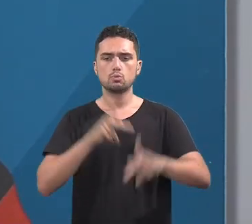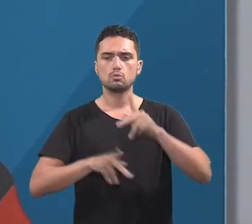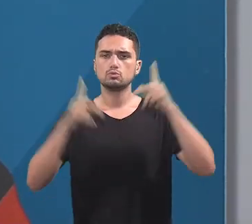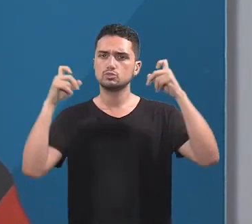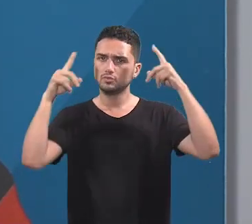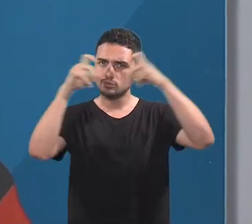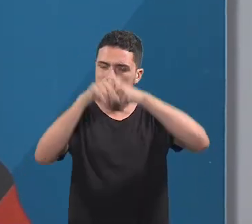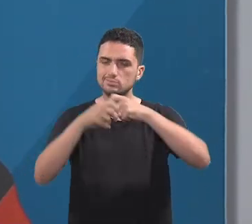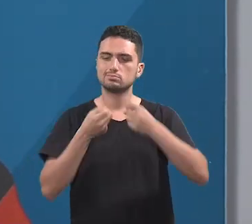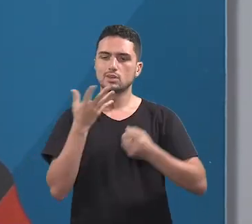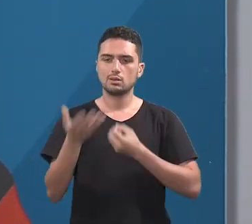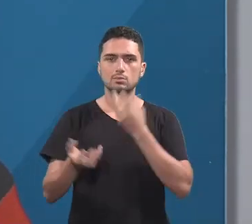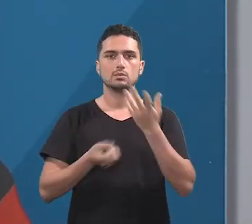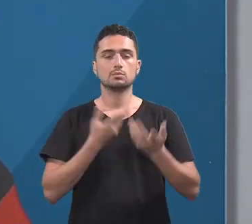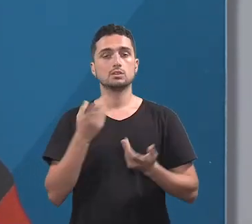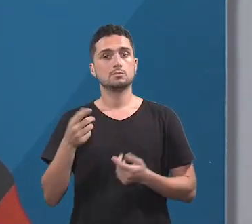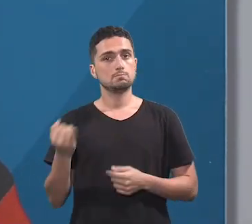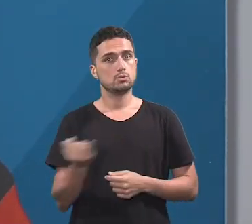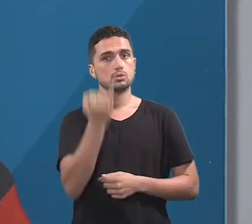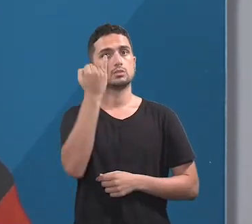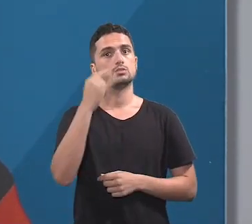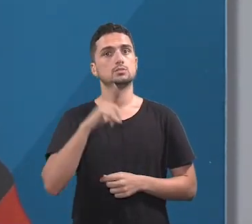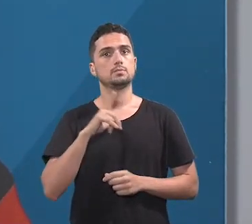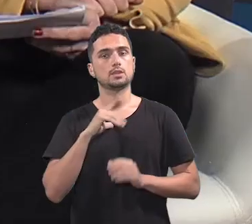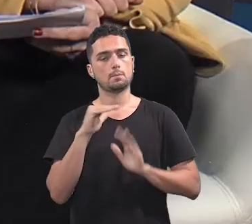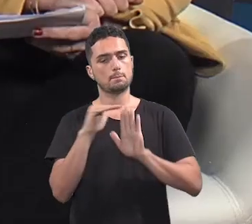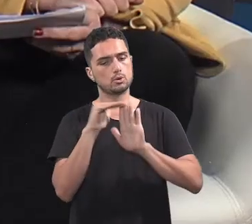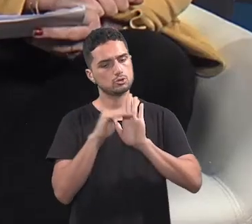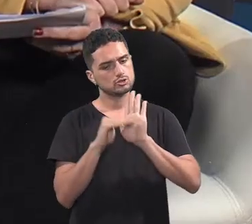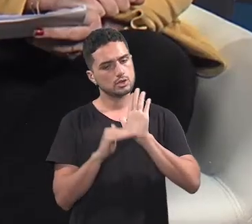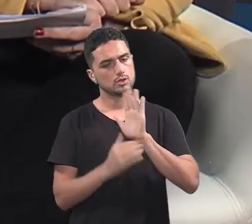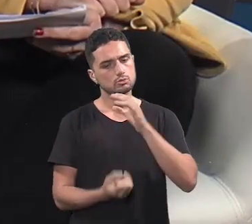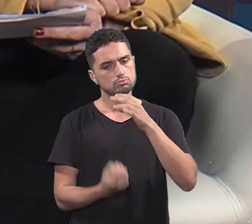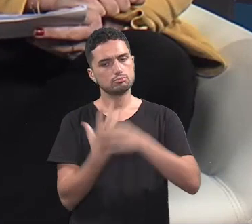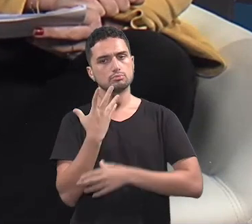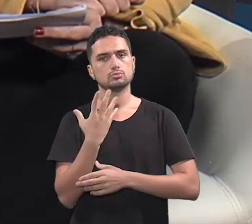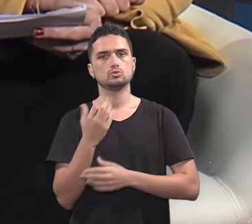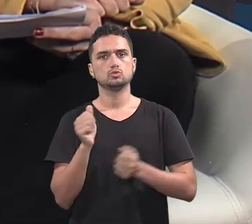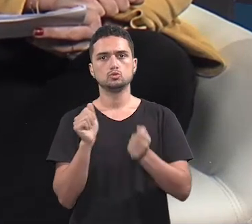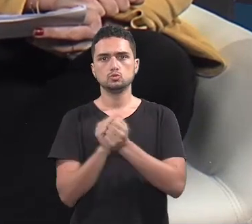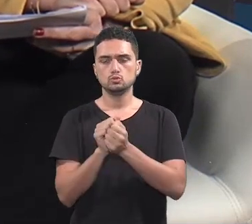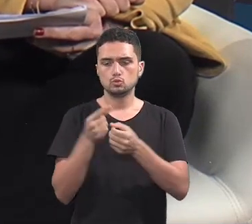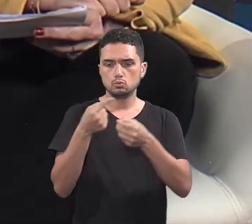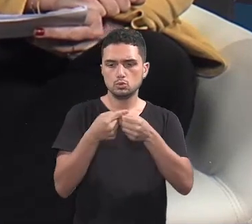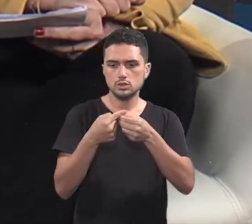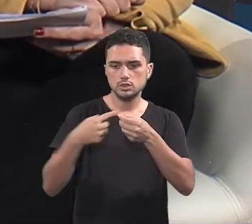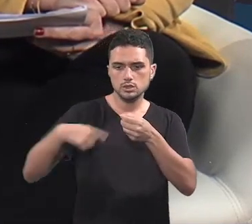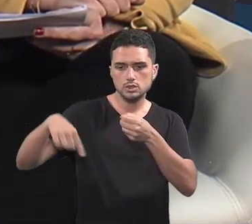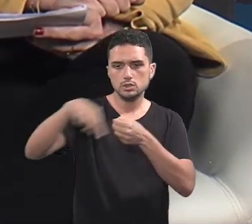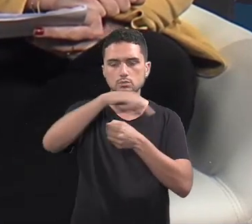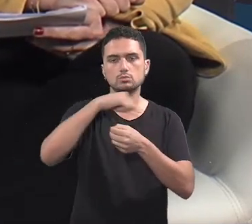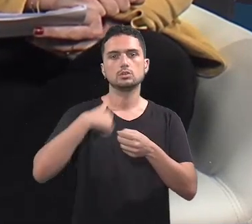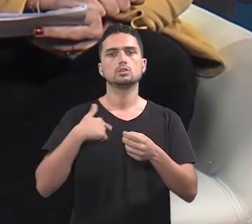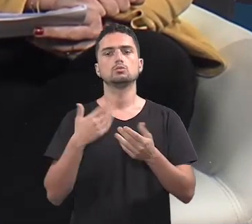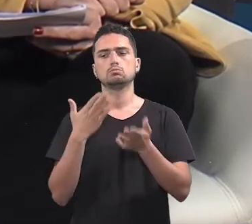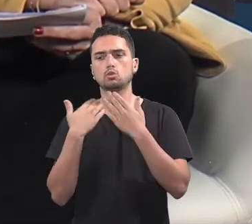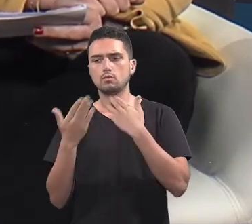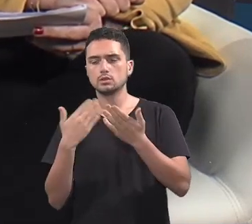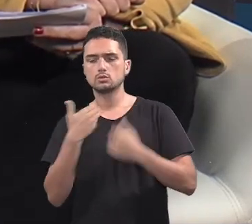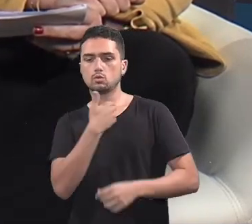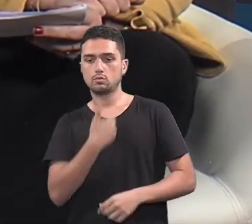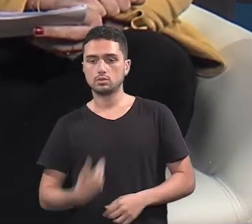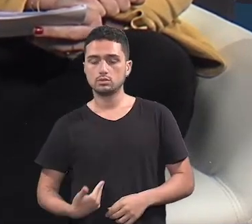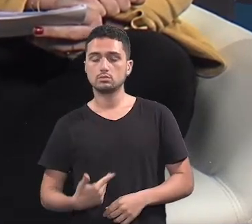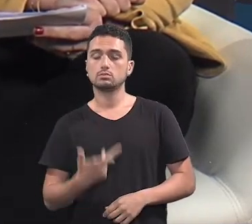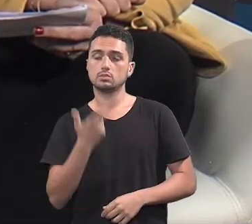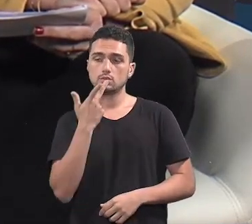passa e como é importante a gente estar fazendo projetos, estar unificando o Estado junto aos municípios. Eu tenho conversado com o governador e tenho